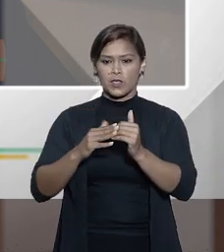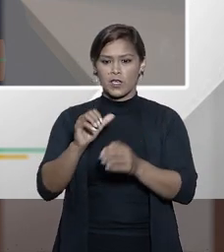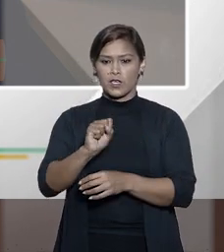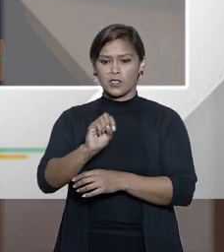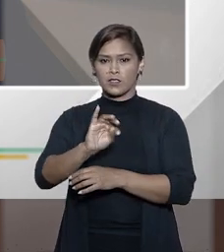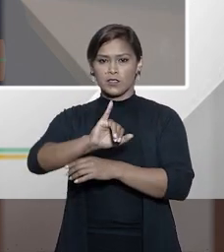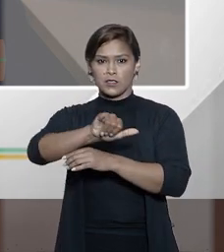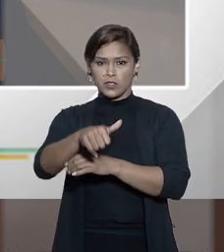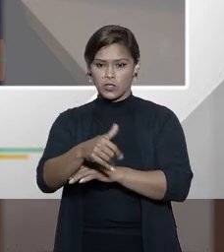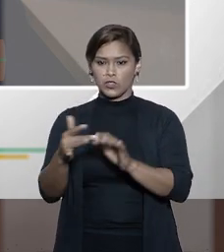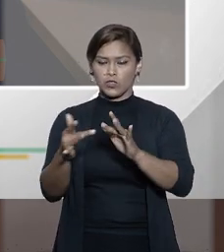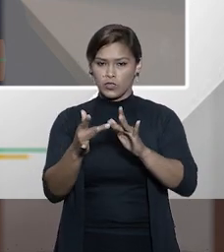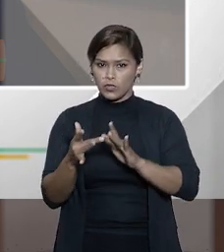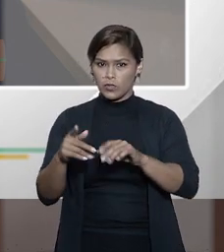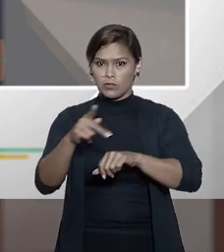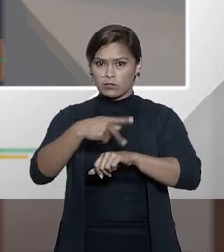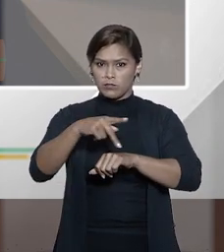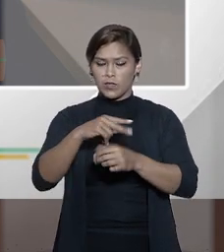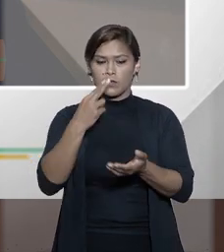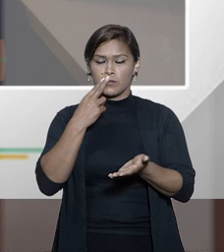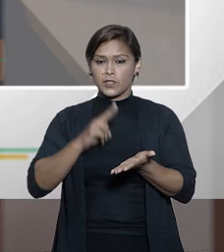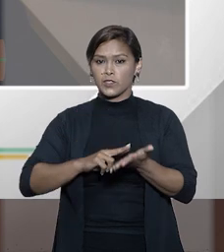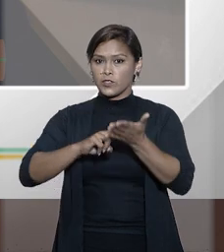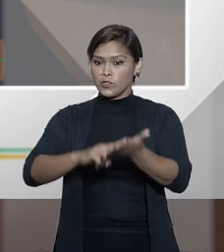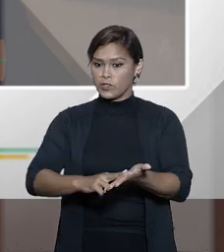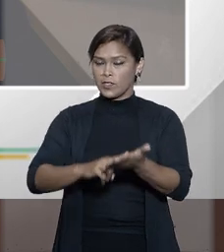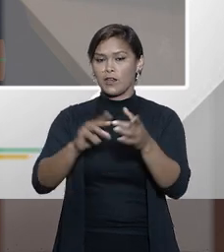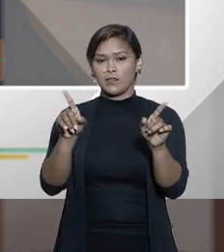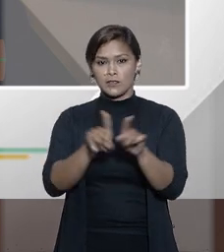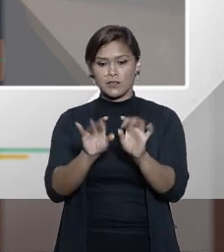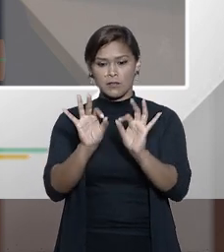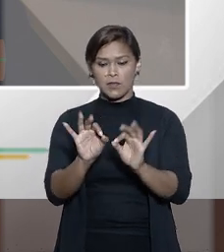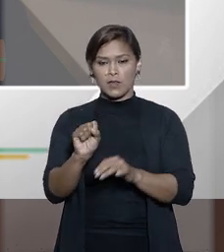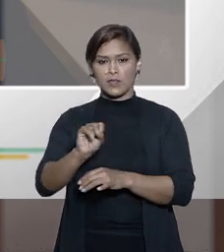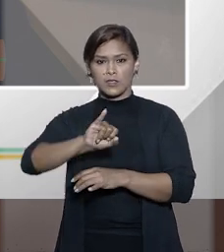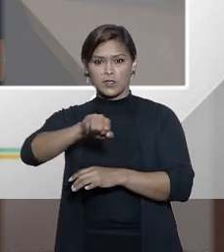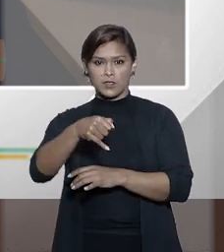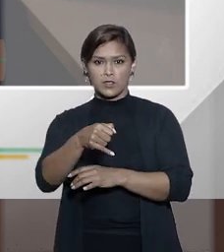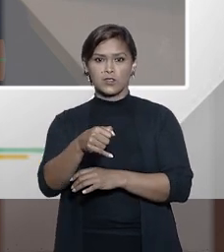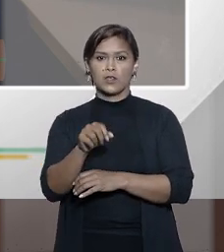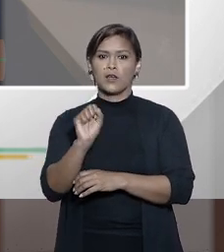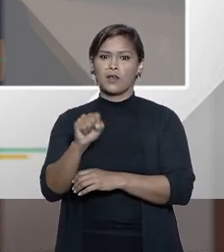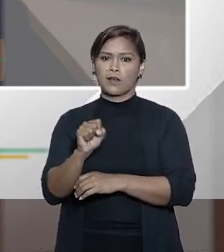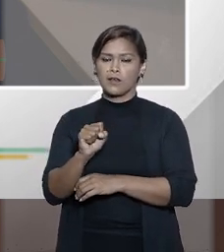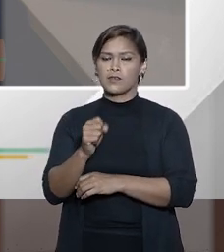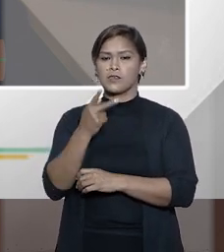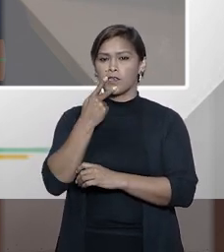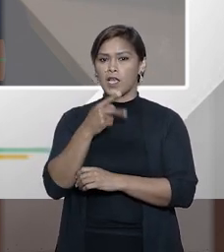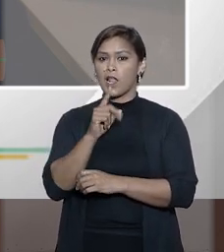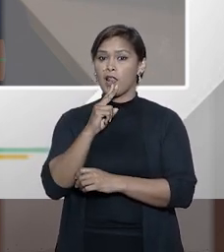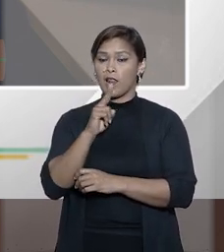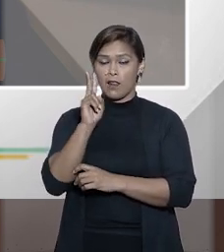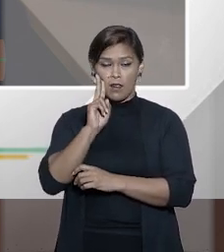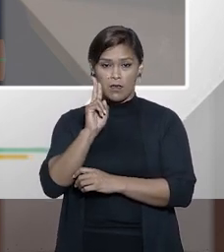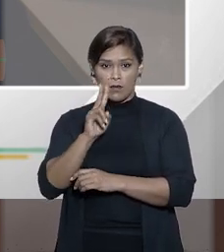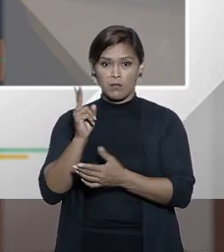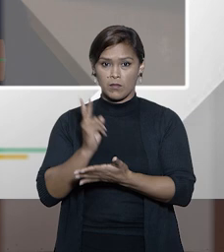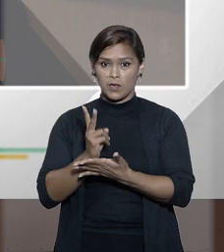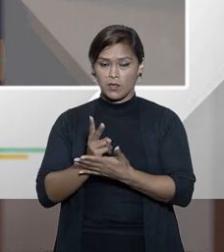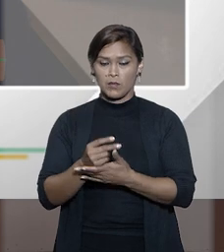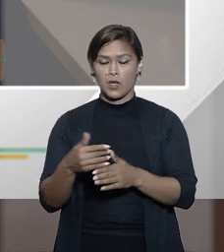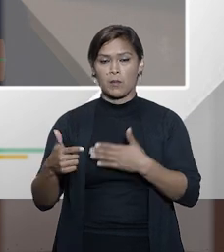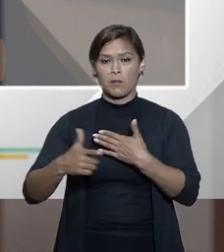homologação das decisões estrangeiras e de cartas rogatórias para o STJ. E é... assim, nós não podemos deixar de mencionar